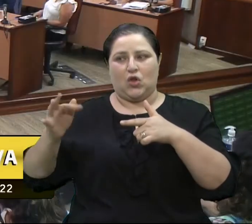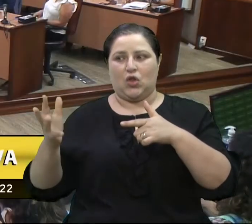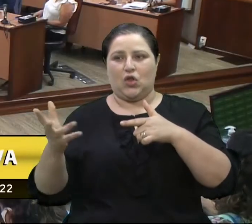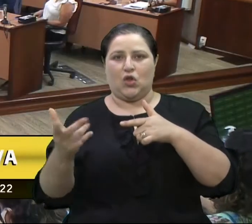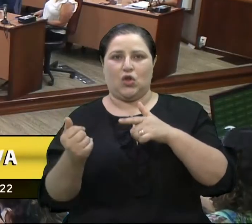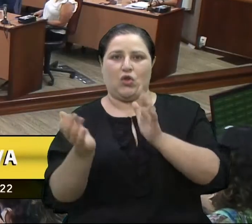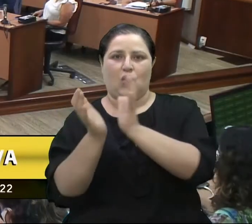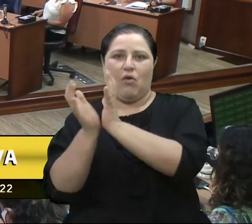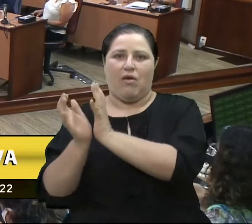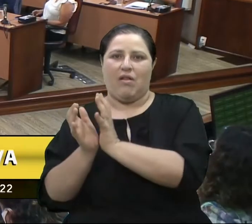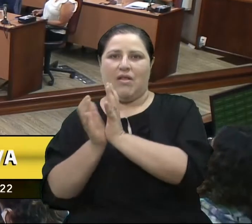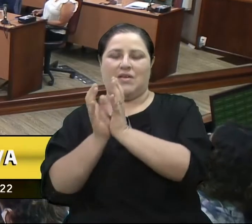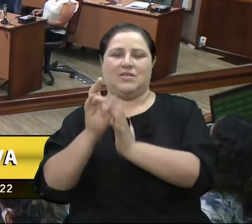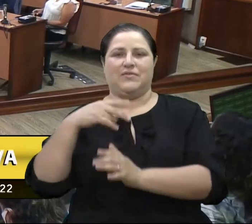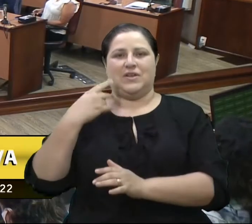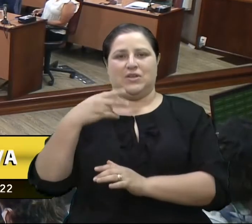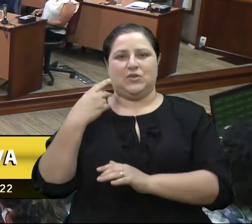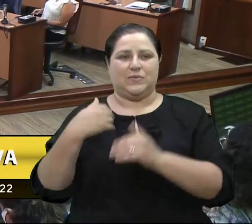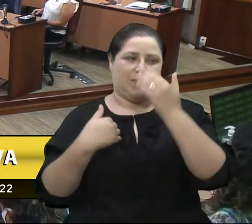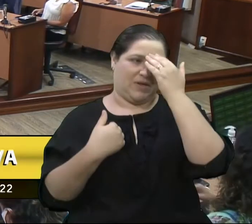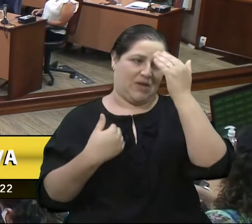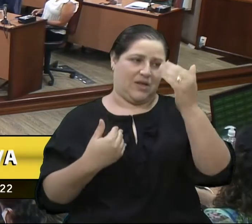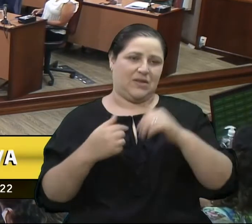Obrigado, vereador Rafael. Vereador Fantinel.